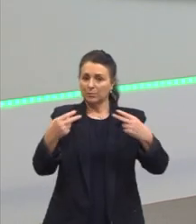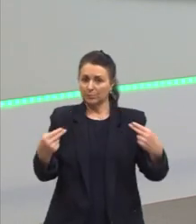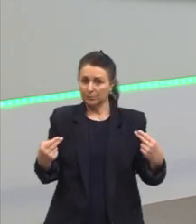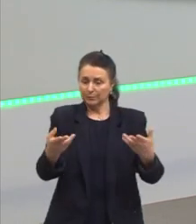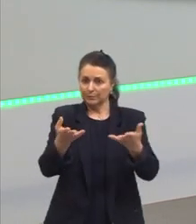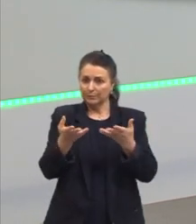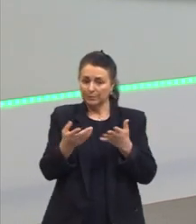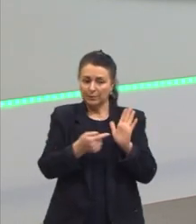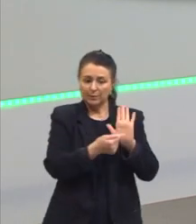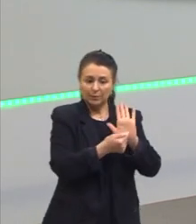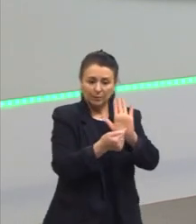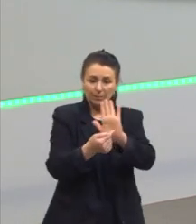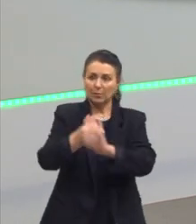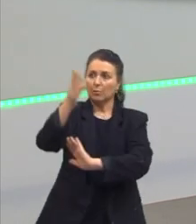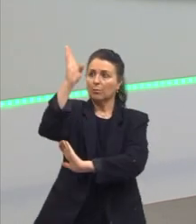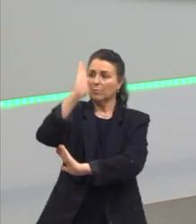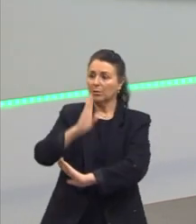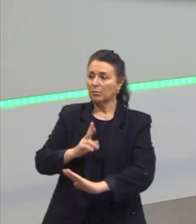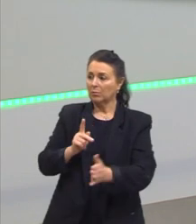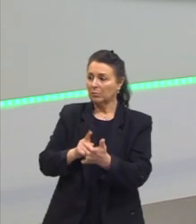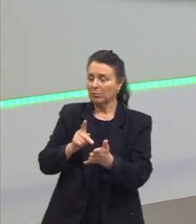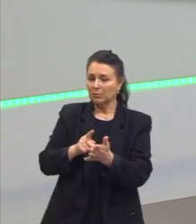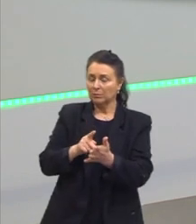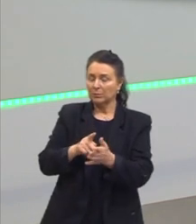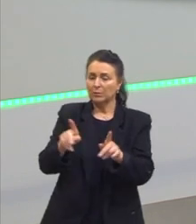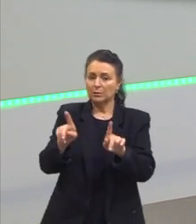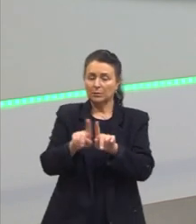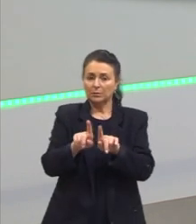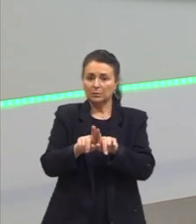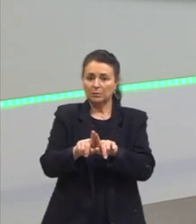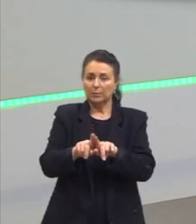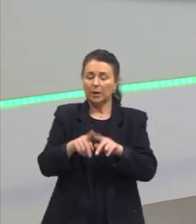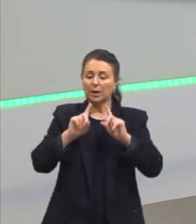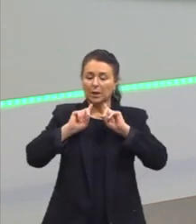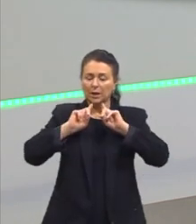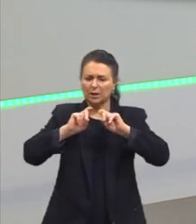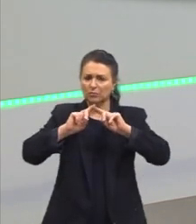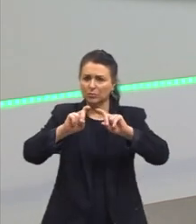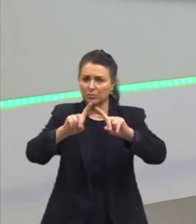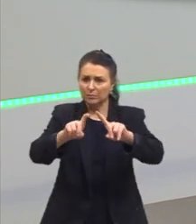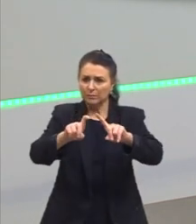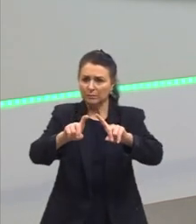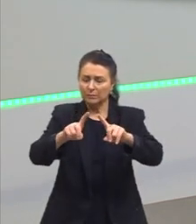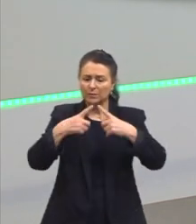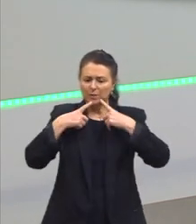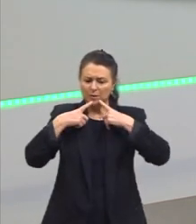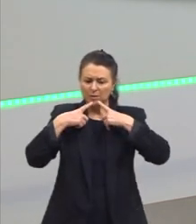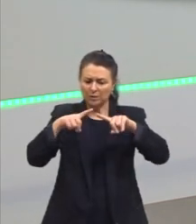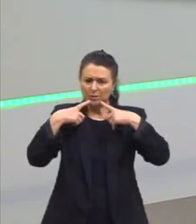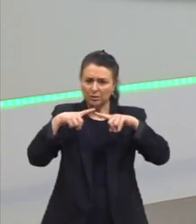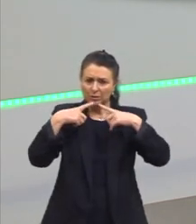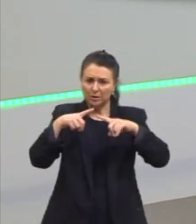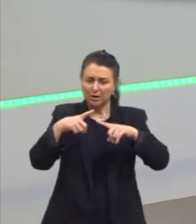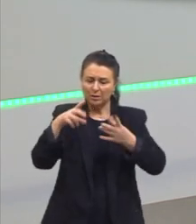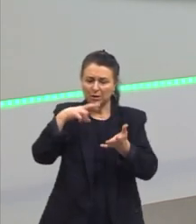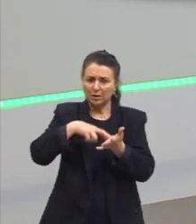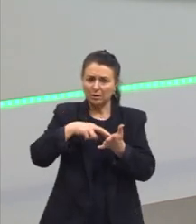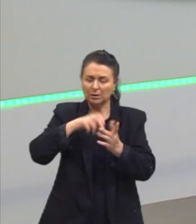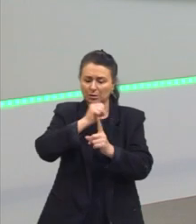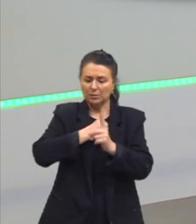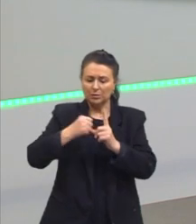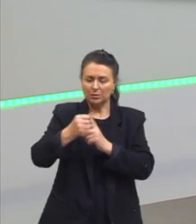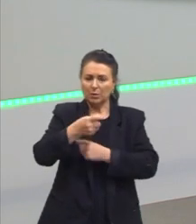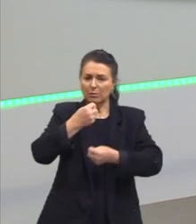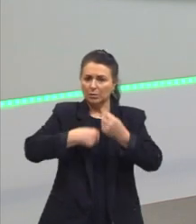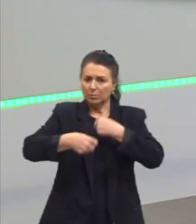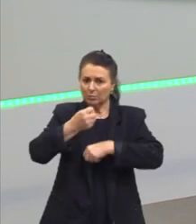desejo do autor é mostrar o Brasil real, que existe, é o quê? Criticar, né? Essa realidade social e econômica que